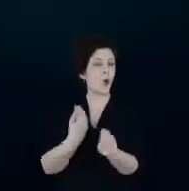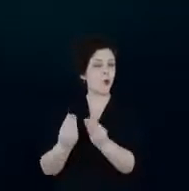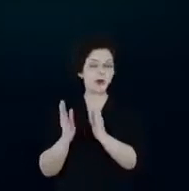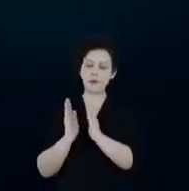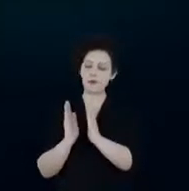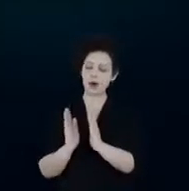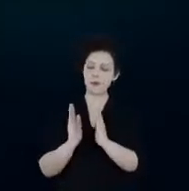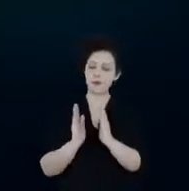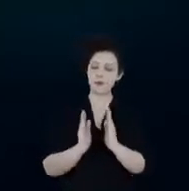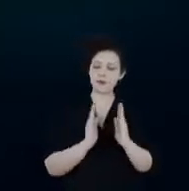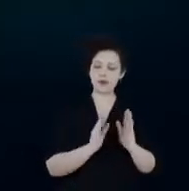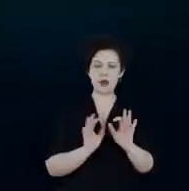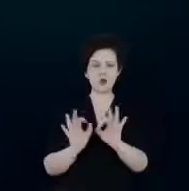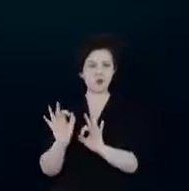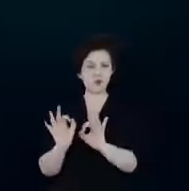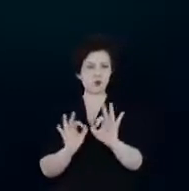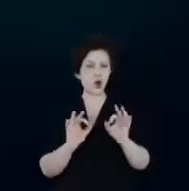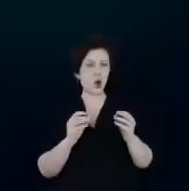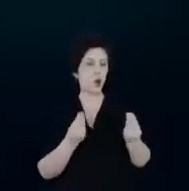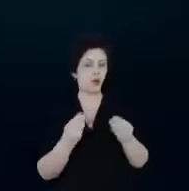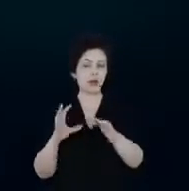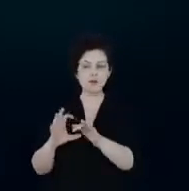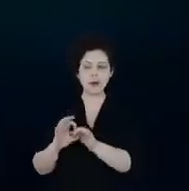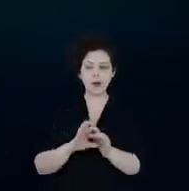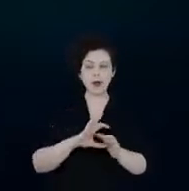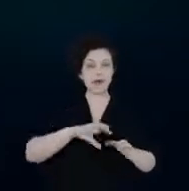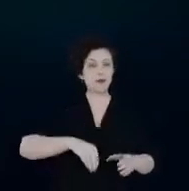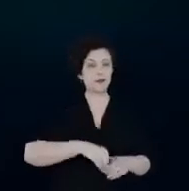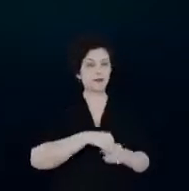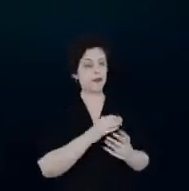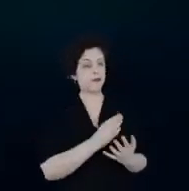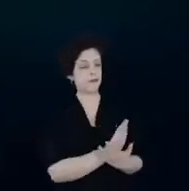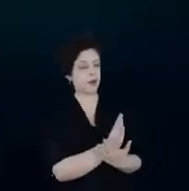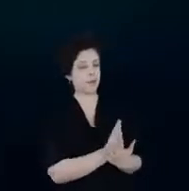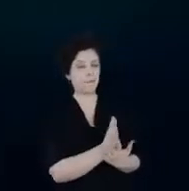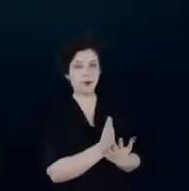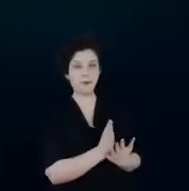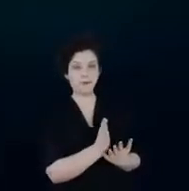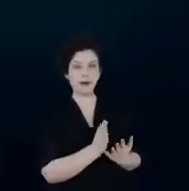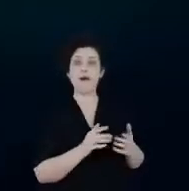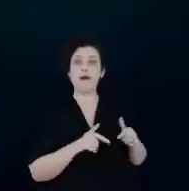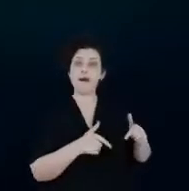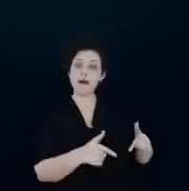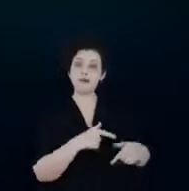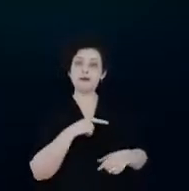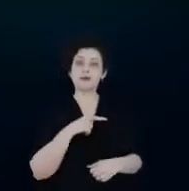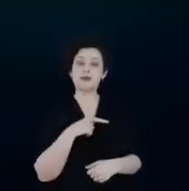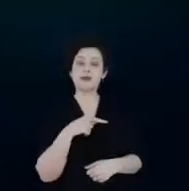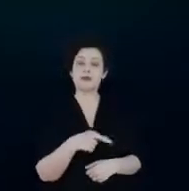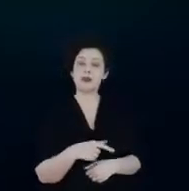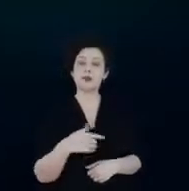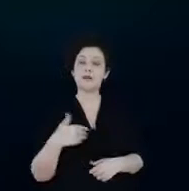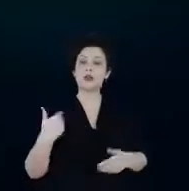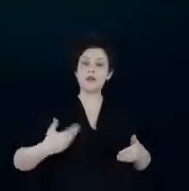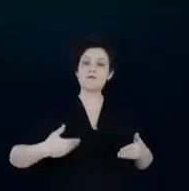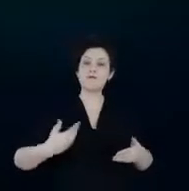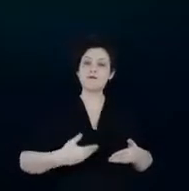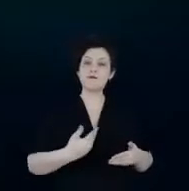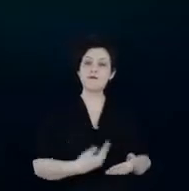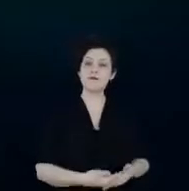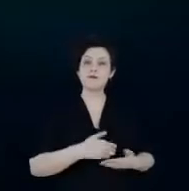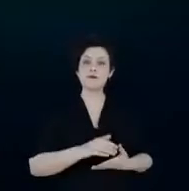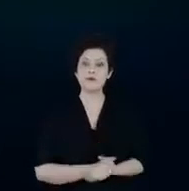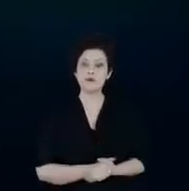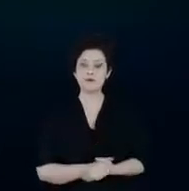projetos hoje se enquadram dentro das vertentes de atuação que a gente tem executado, os projetos.